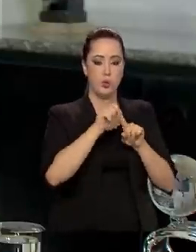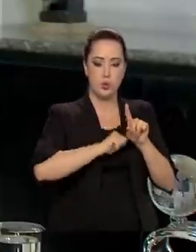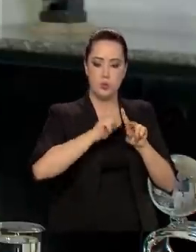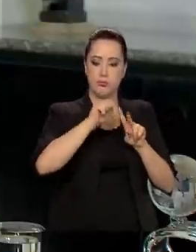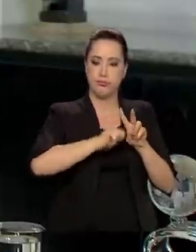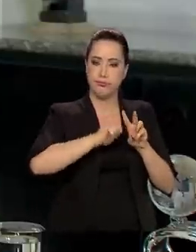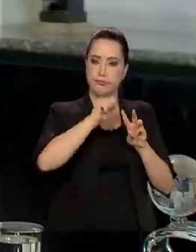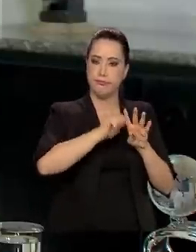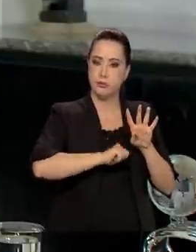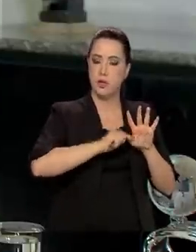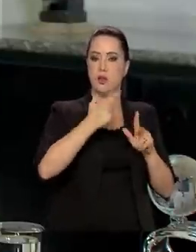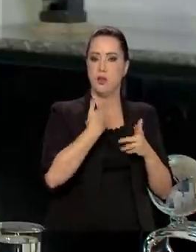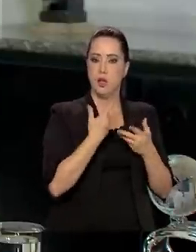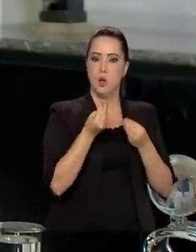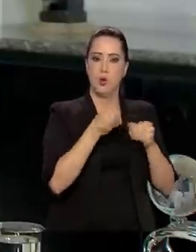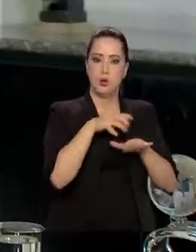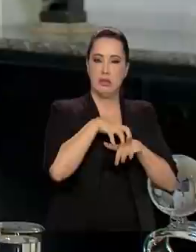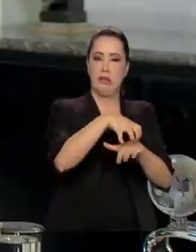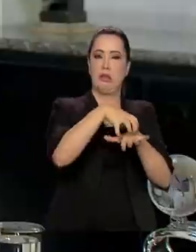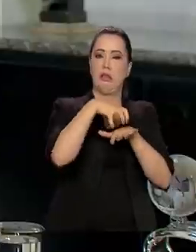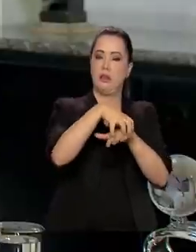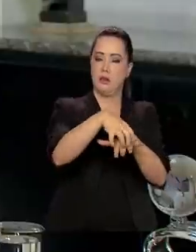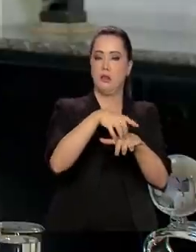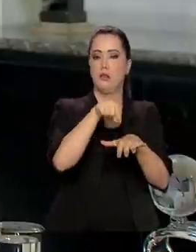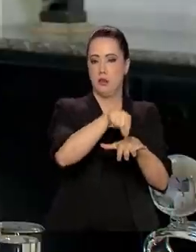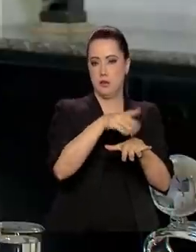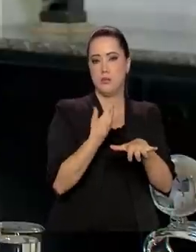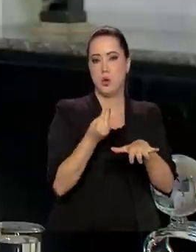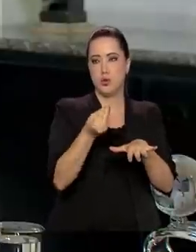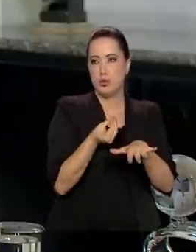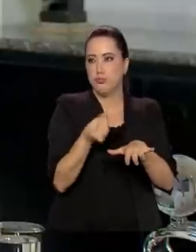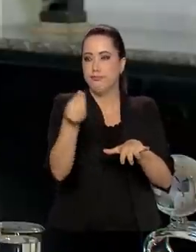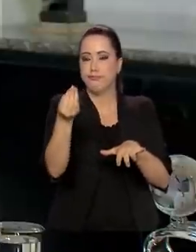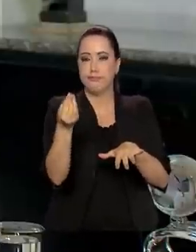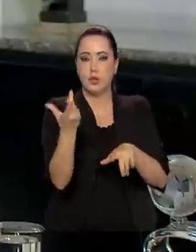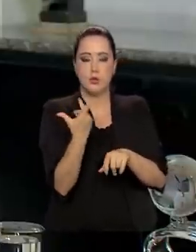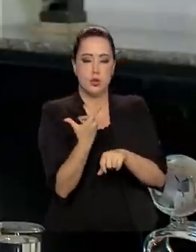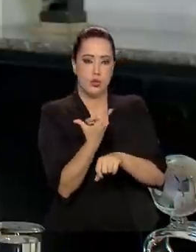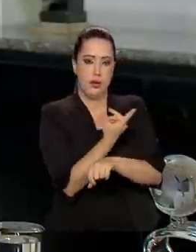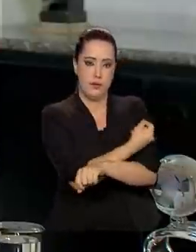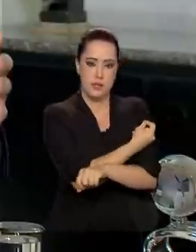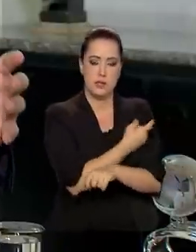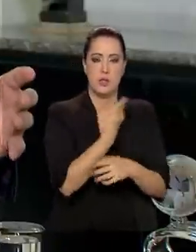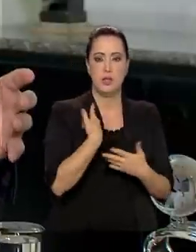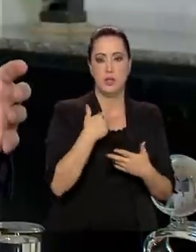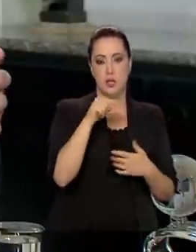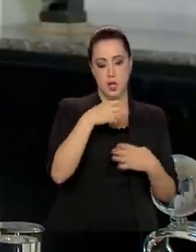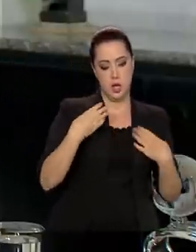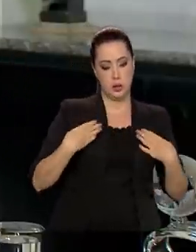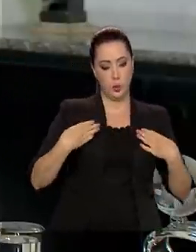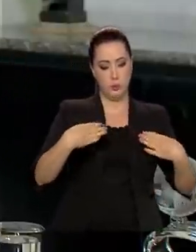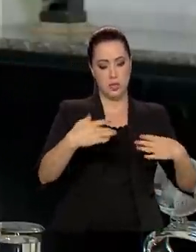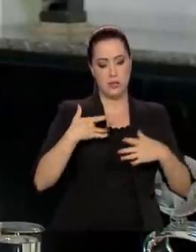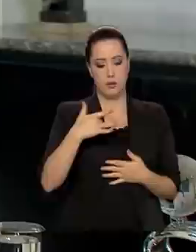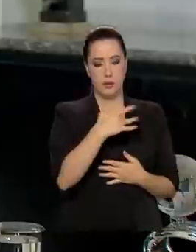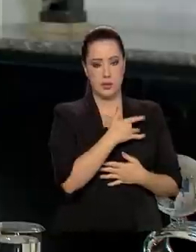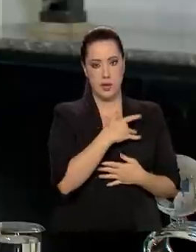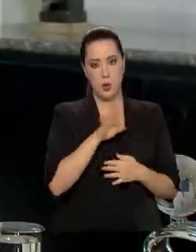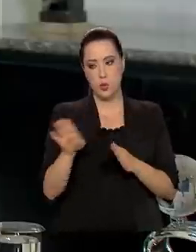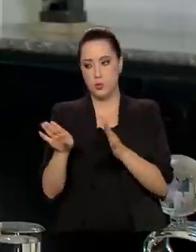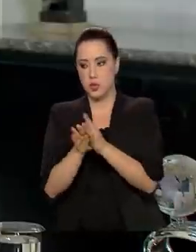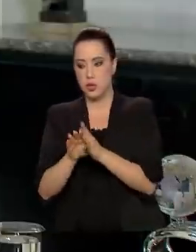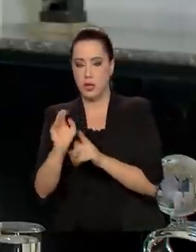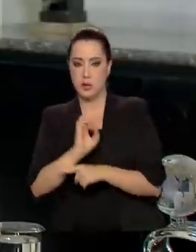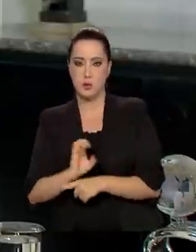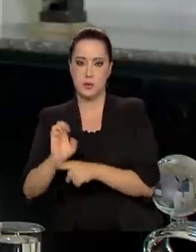logística de distribuição do Ministério para os Estados. Ou dos grandes